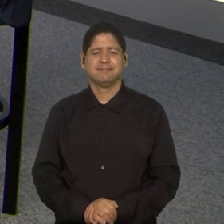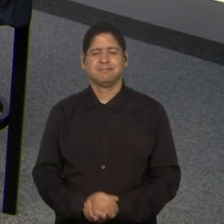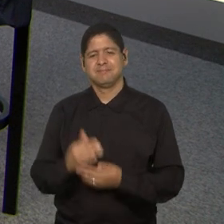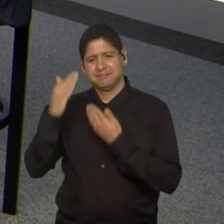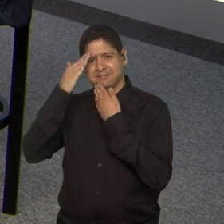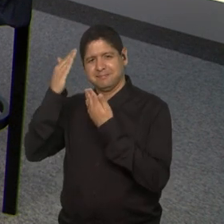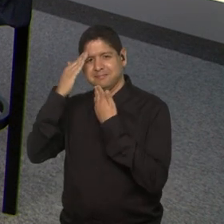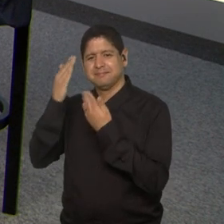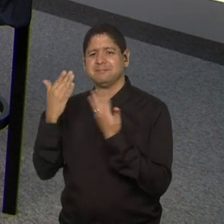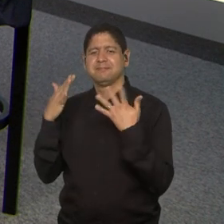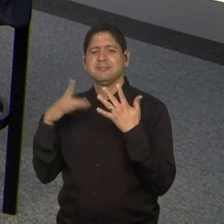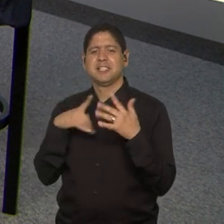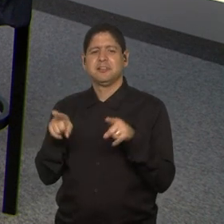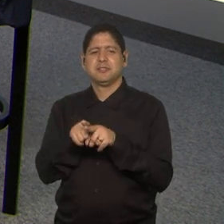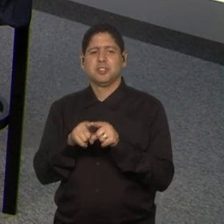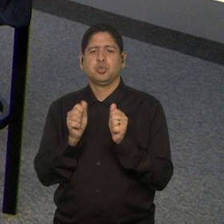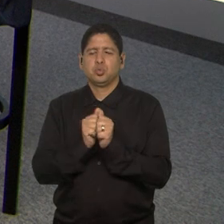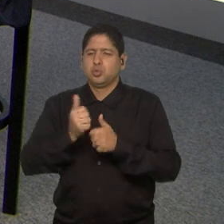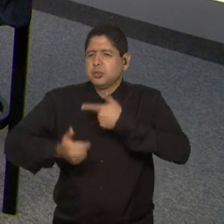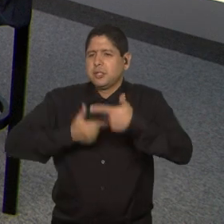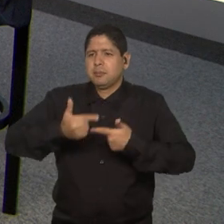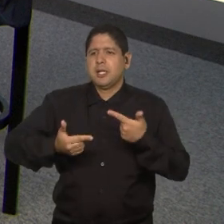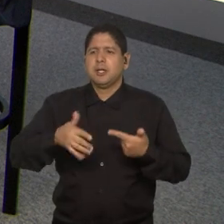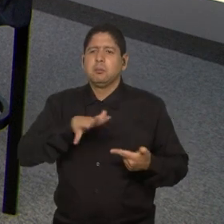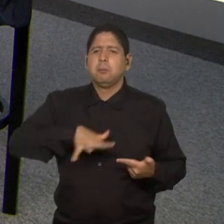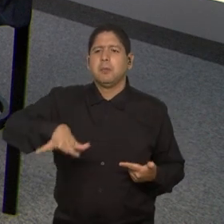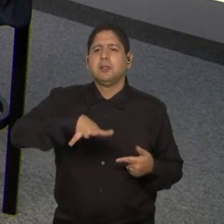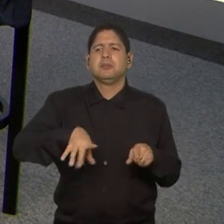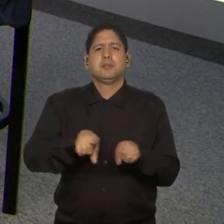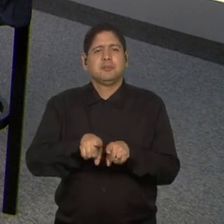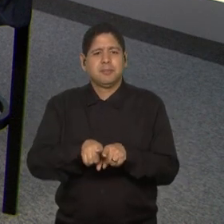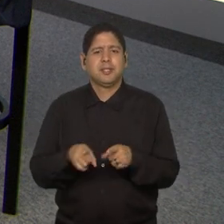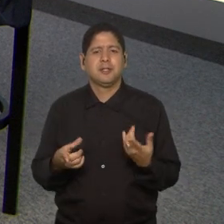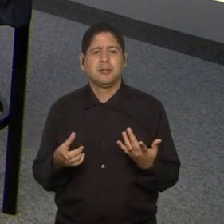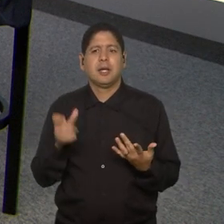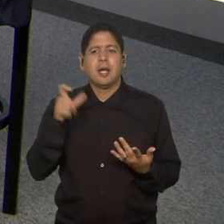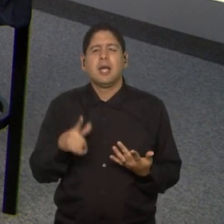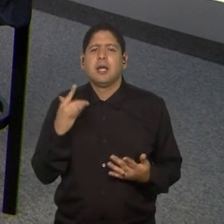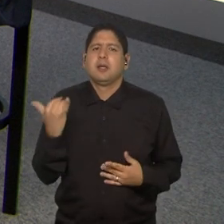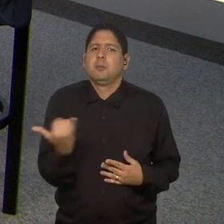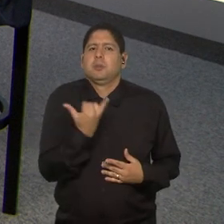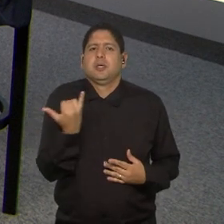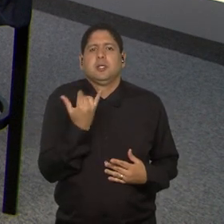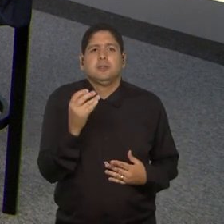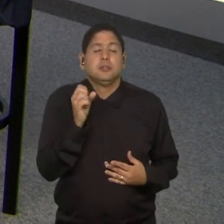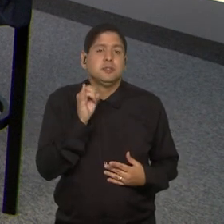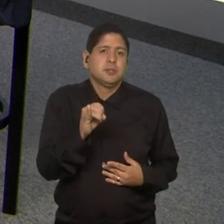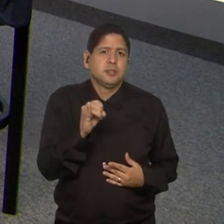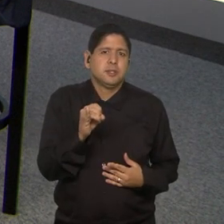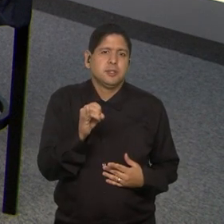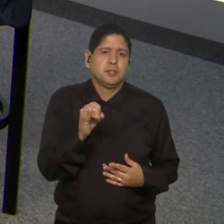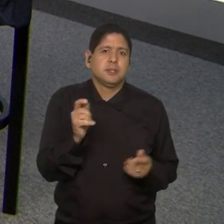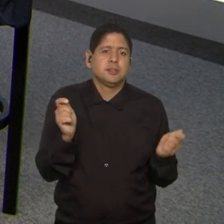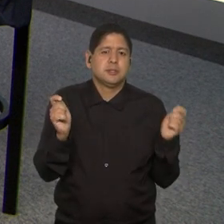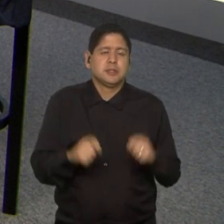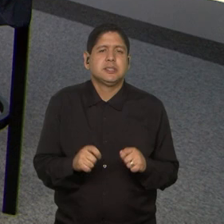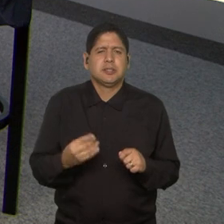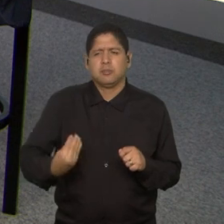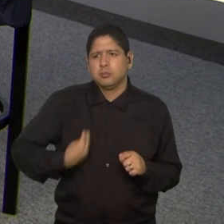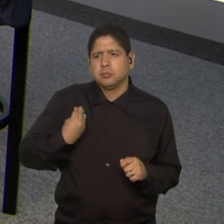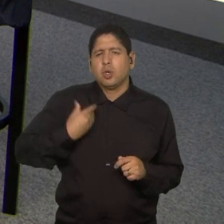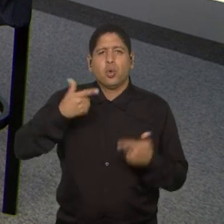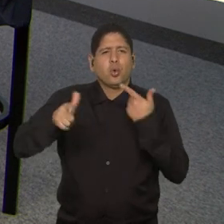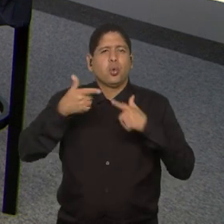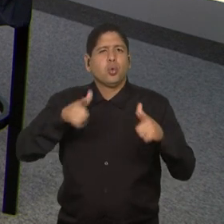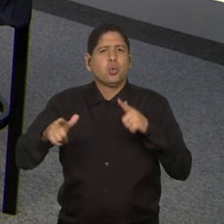Agradeço, parabéns aí pelo trabalho, pelo espaço, vai ser importante. Podemos participar dos